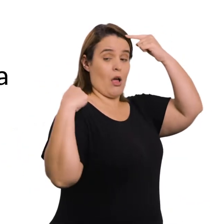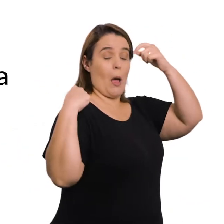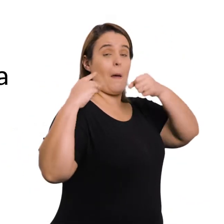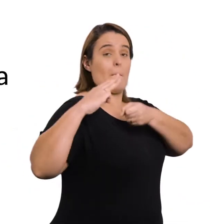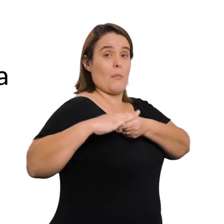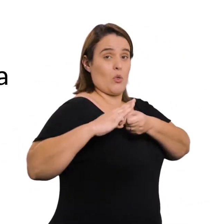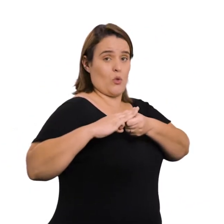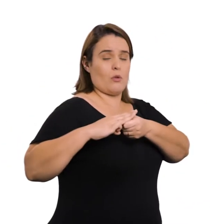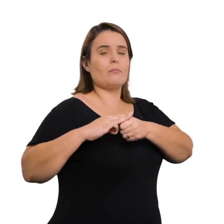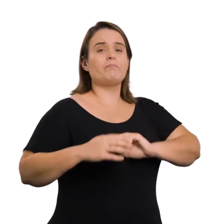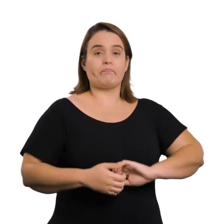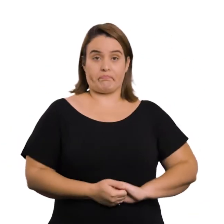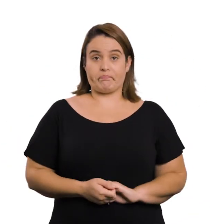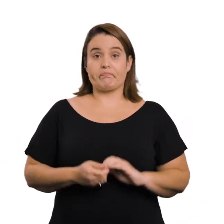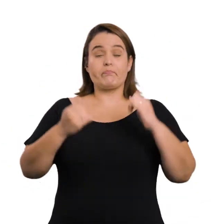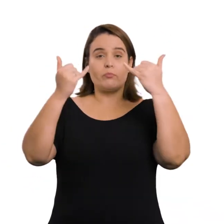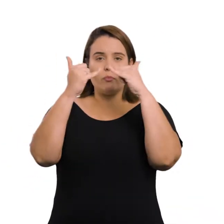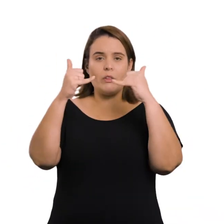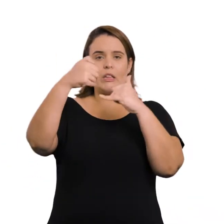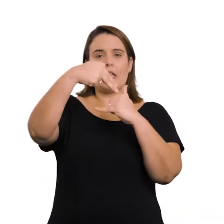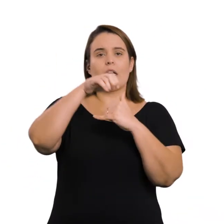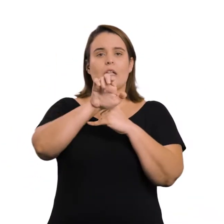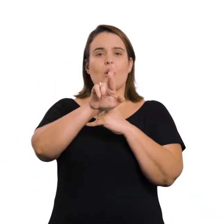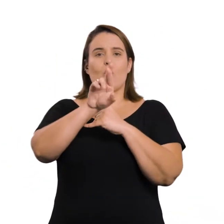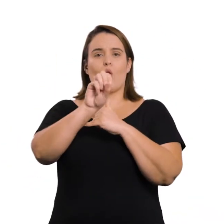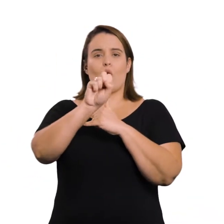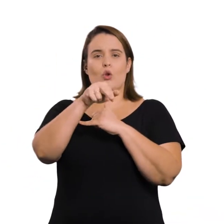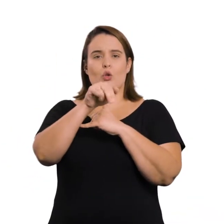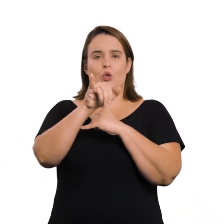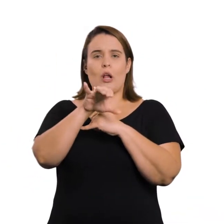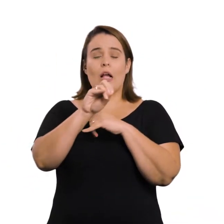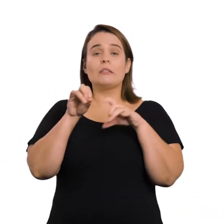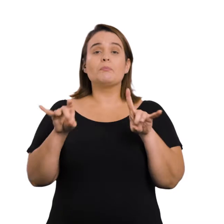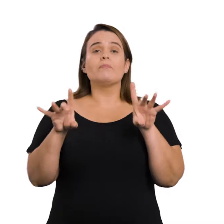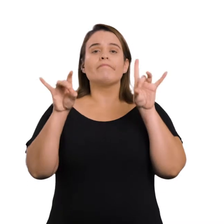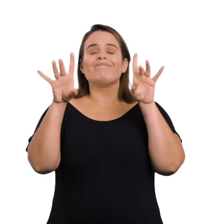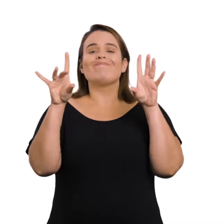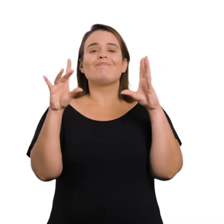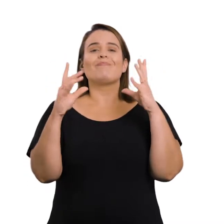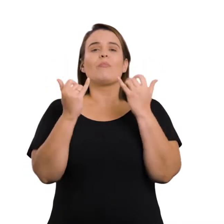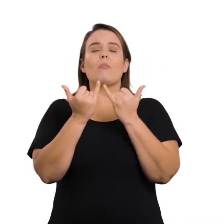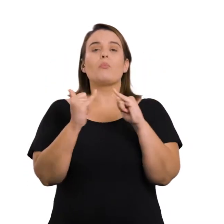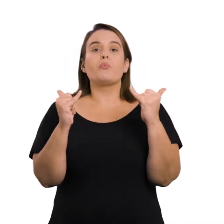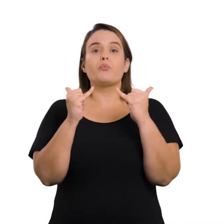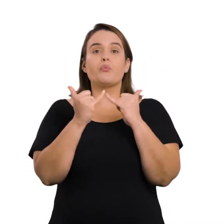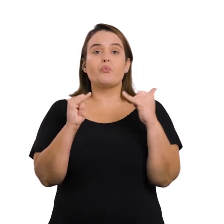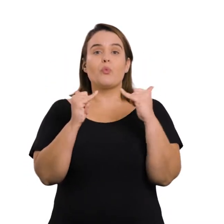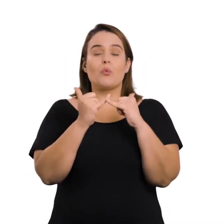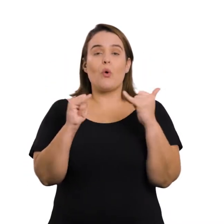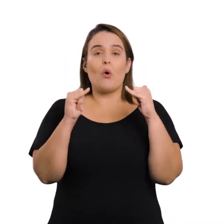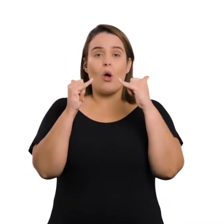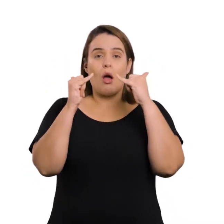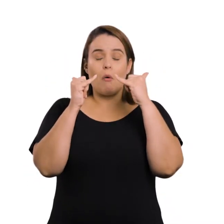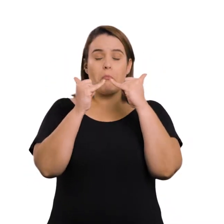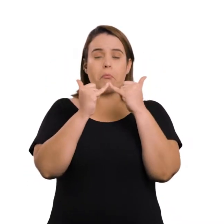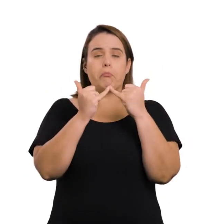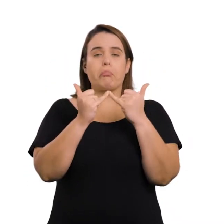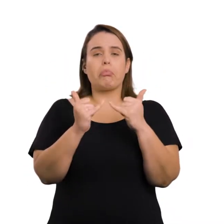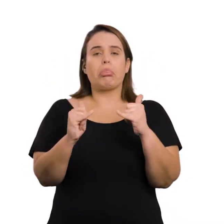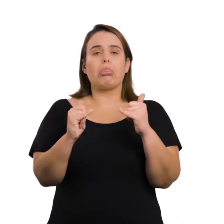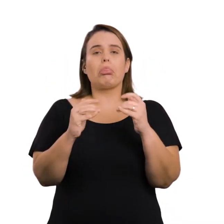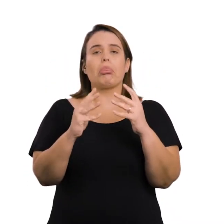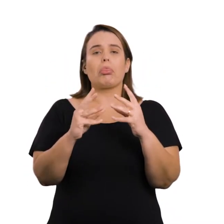na medula espinhal Esses neurônios são células nervosas especializadas Que, ao perderem a capacidade de